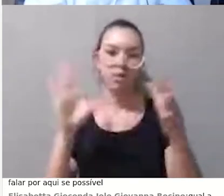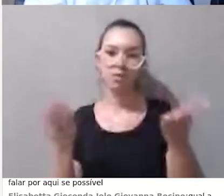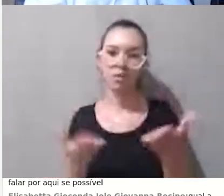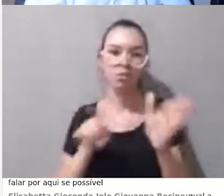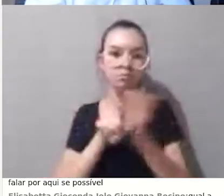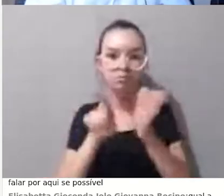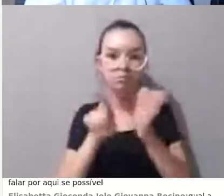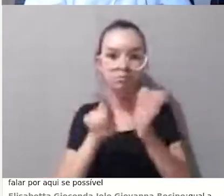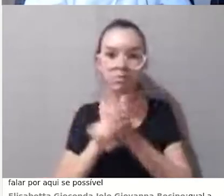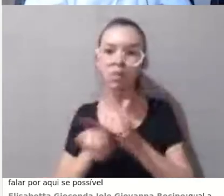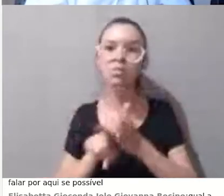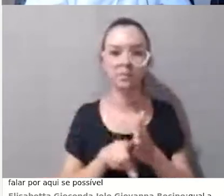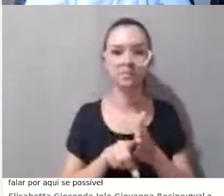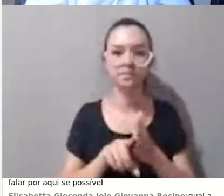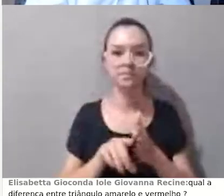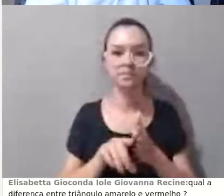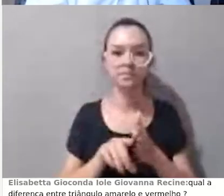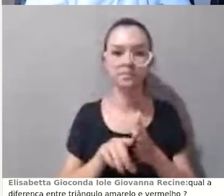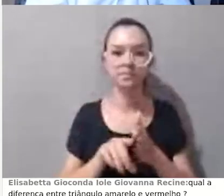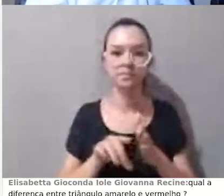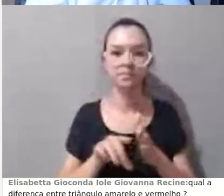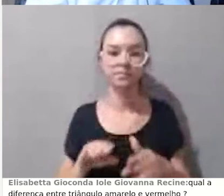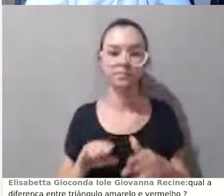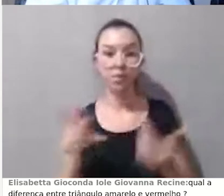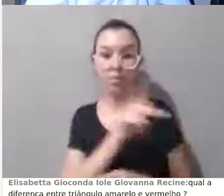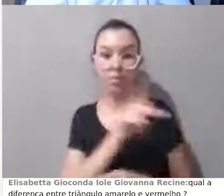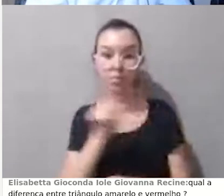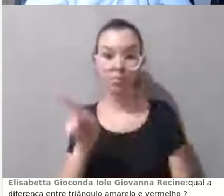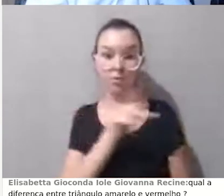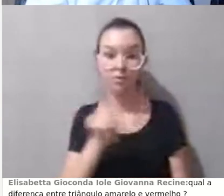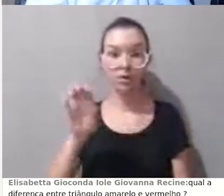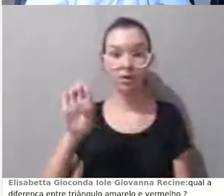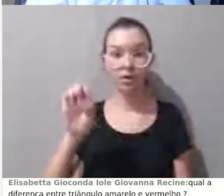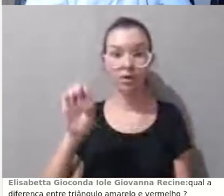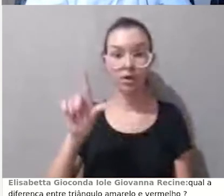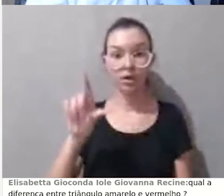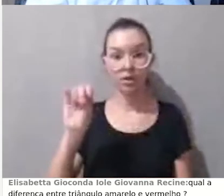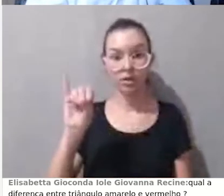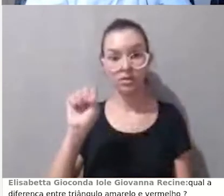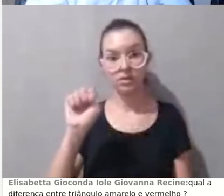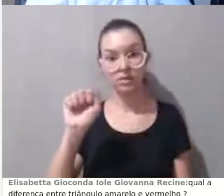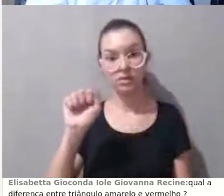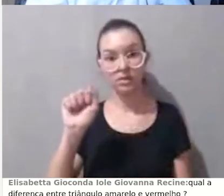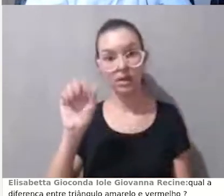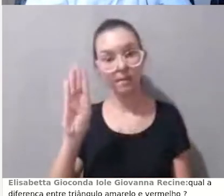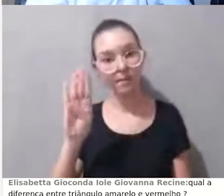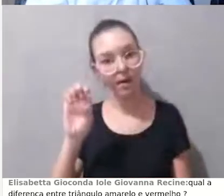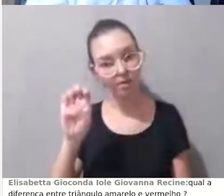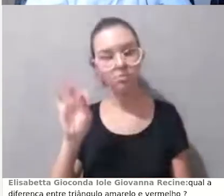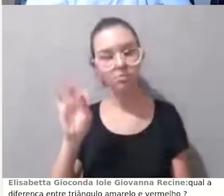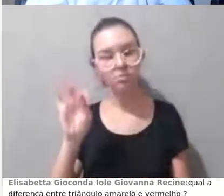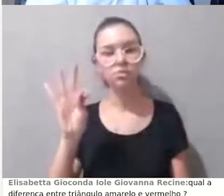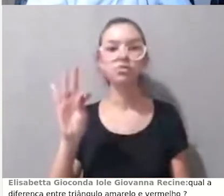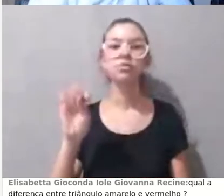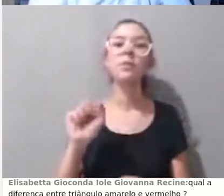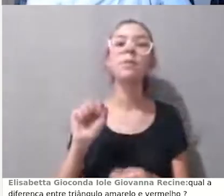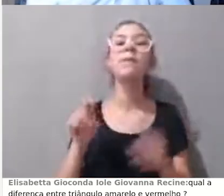sim, a professora Elisabeth está perguntando a diferença entre o triângulo amarelo e o vermelho.